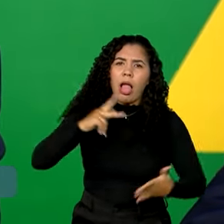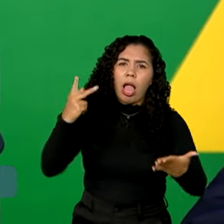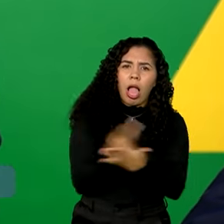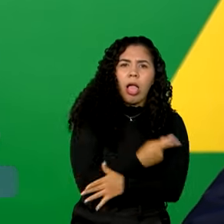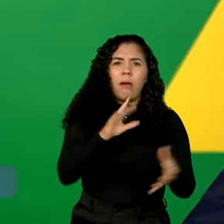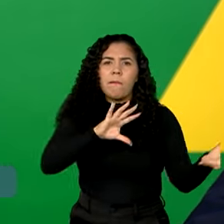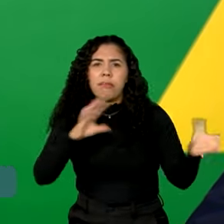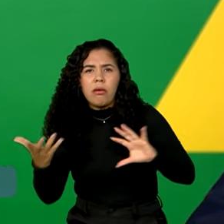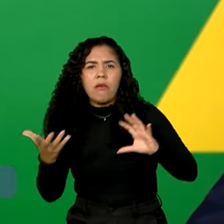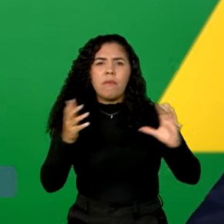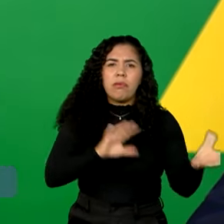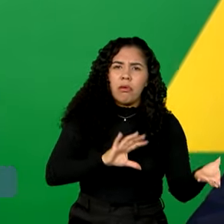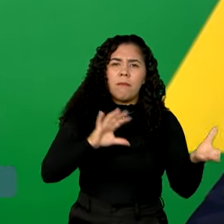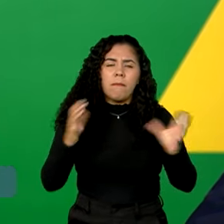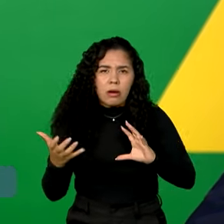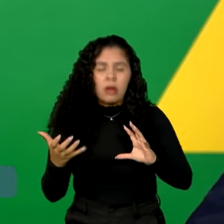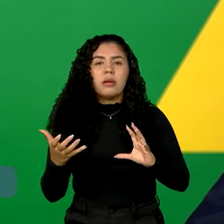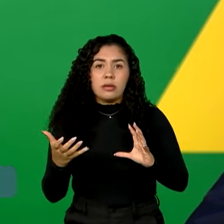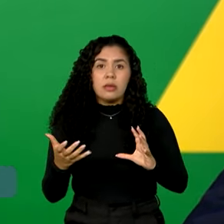como esses,